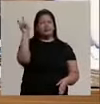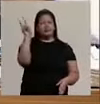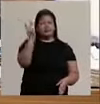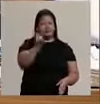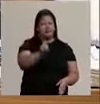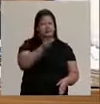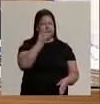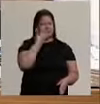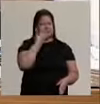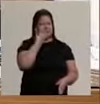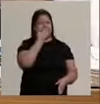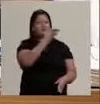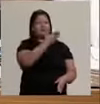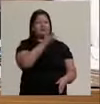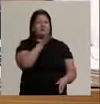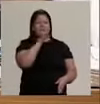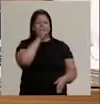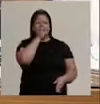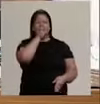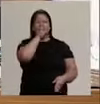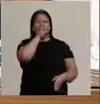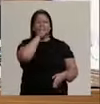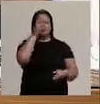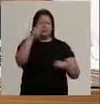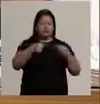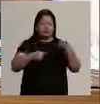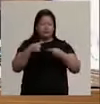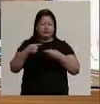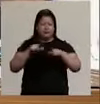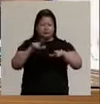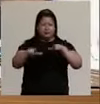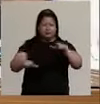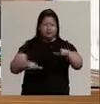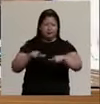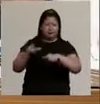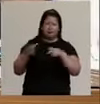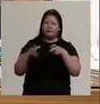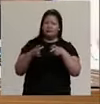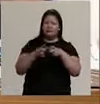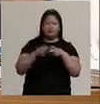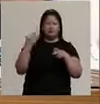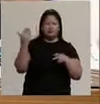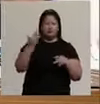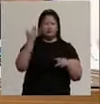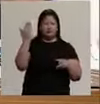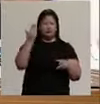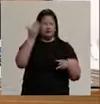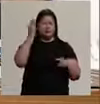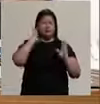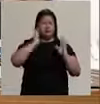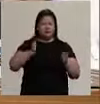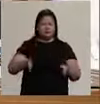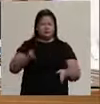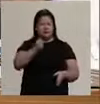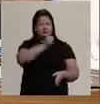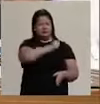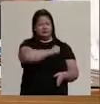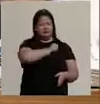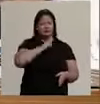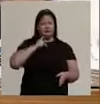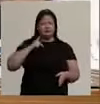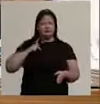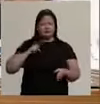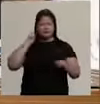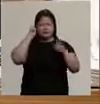vez que a gente pede silêncio para que possamos tocar os trabalhos da casa. Já houveram audiências públicas.